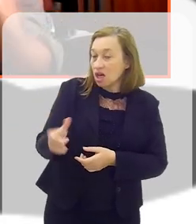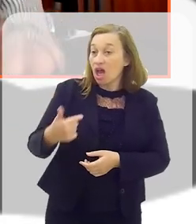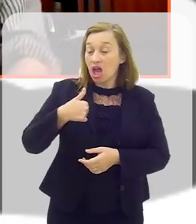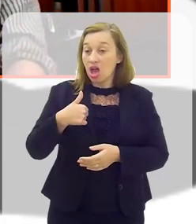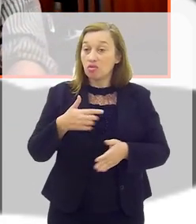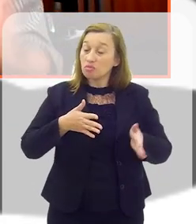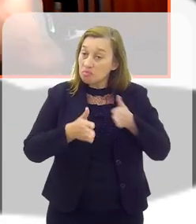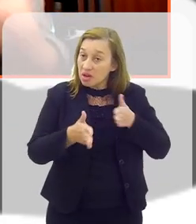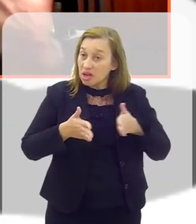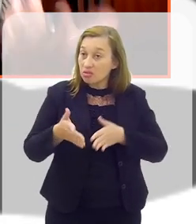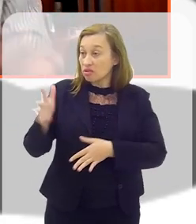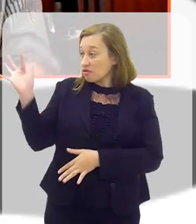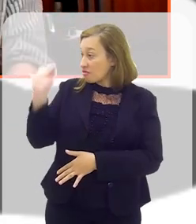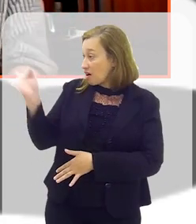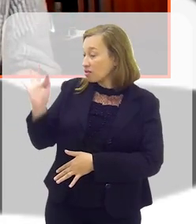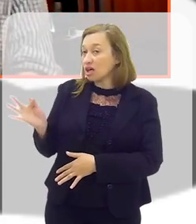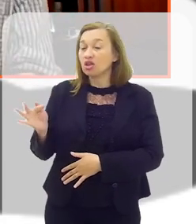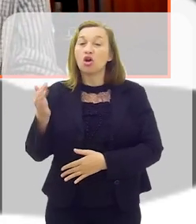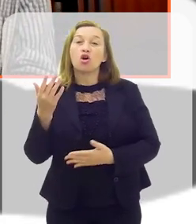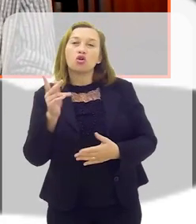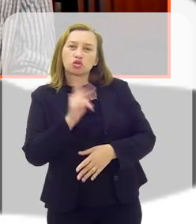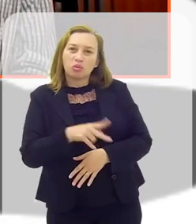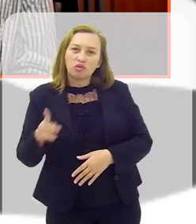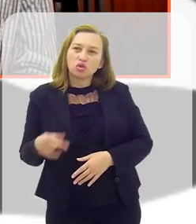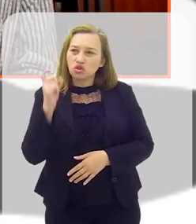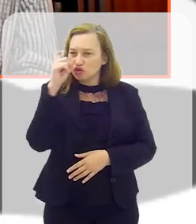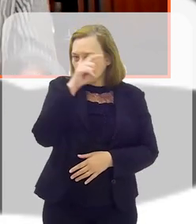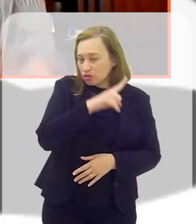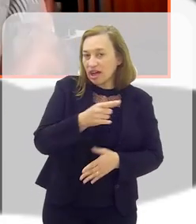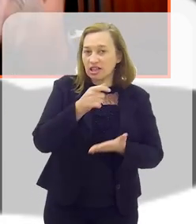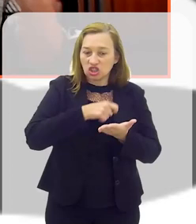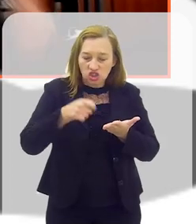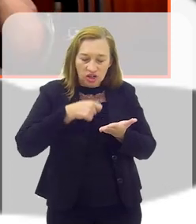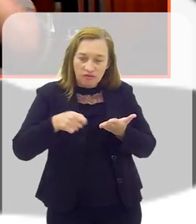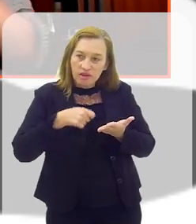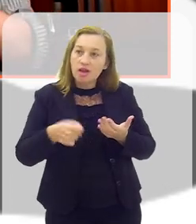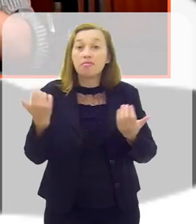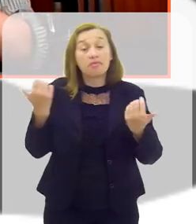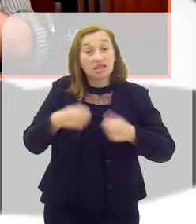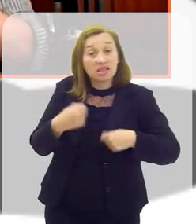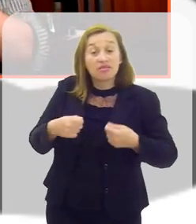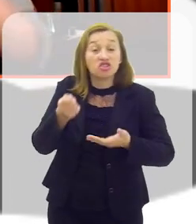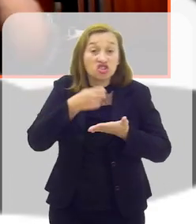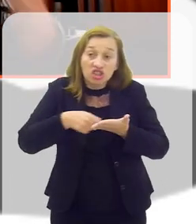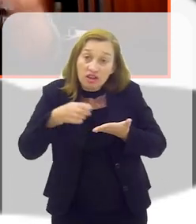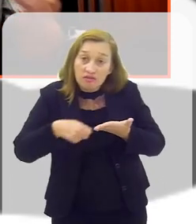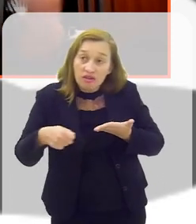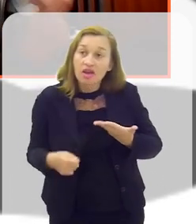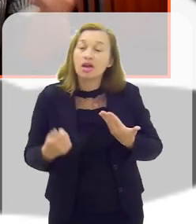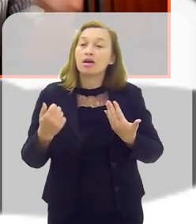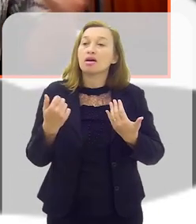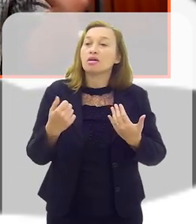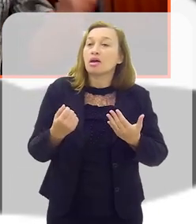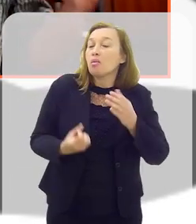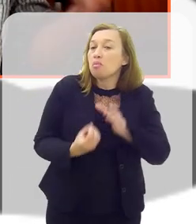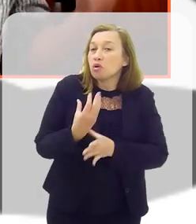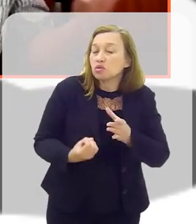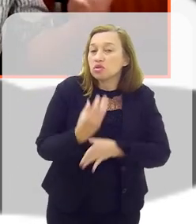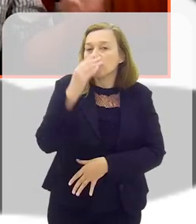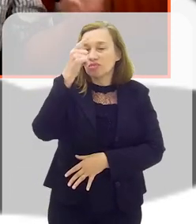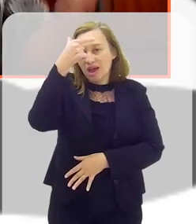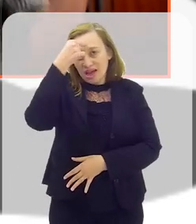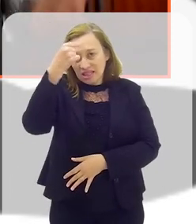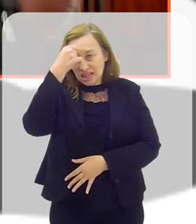Os professores também tinham, muitas vezes, dificuldade de escrever. E eles precisavam escrever, Cláudia, para que eles pudessem ter produção